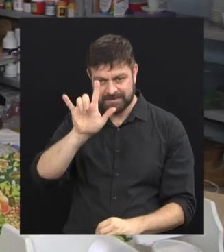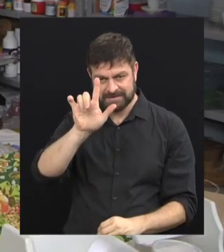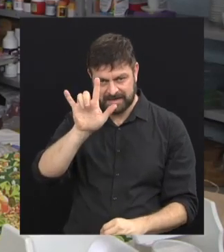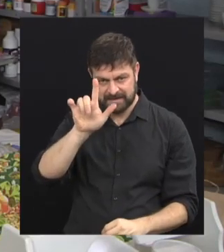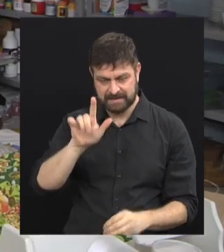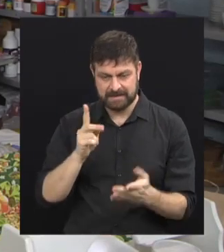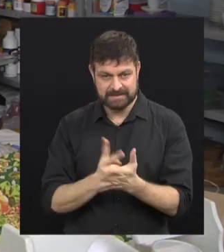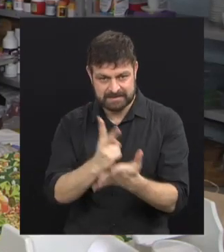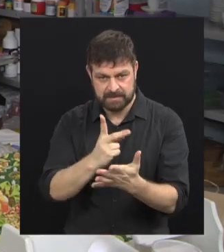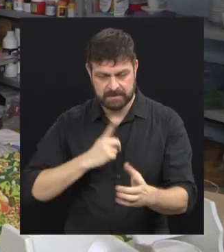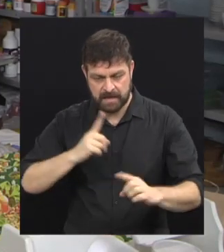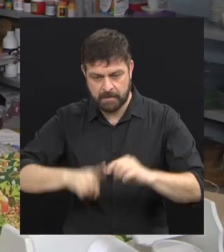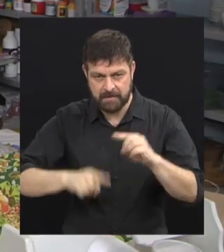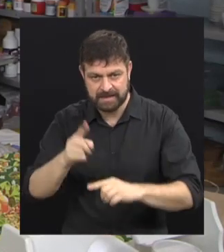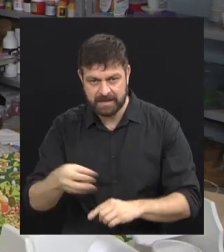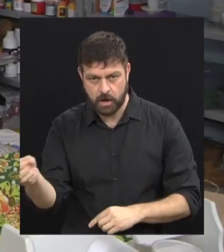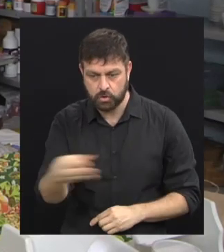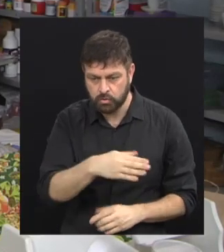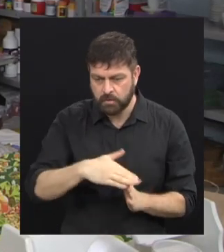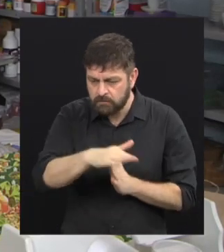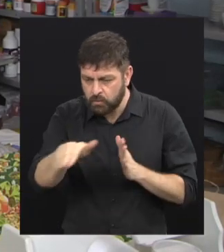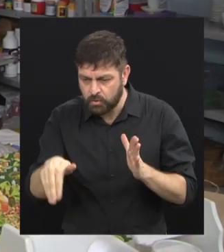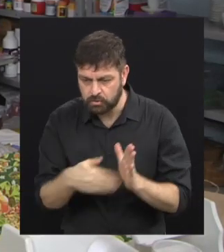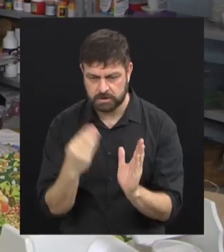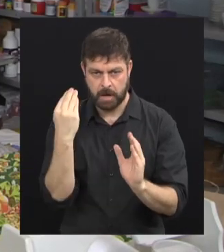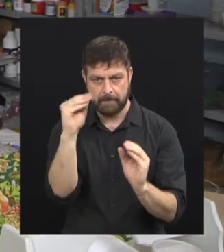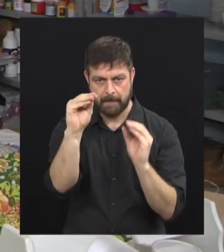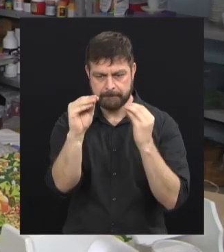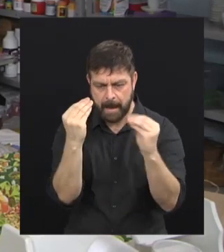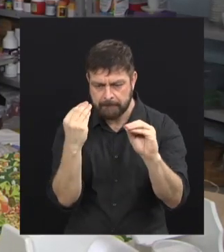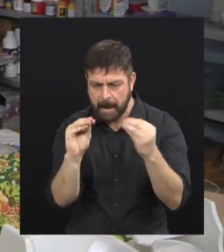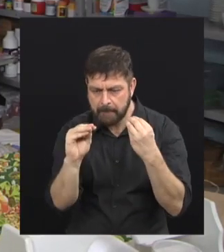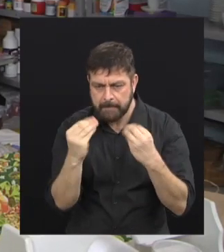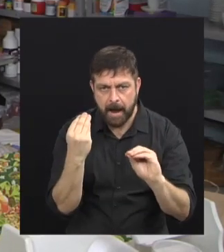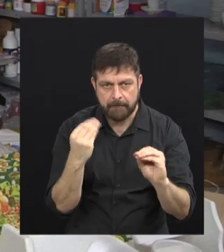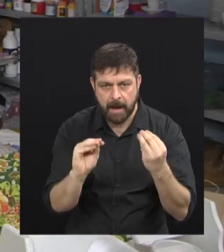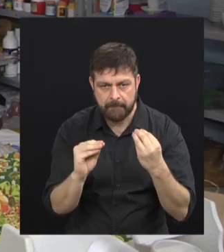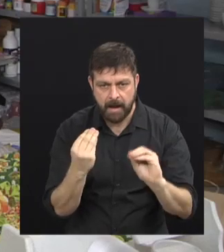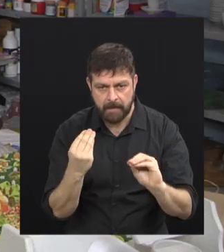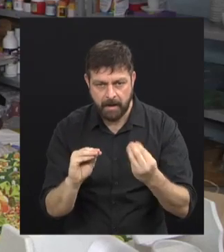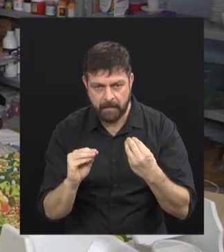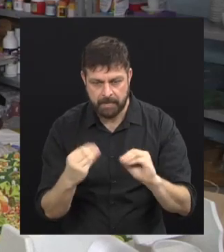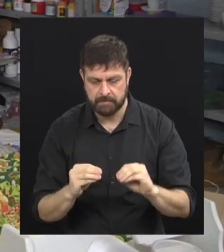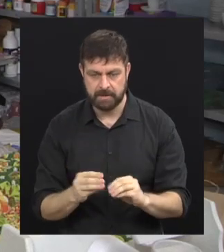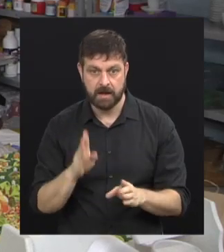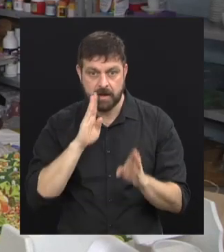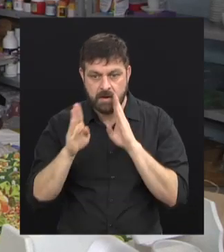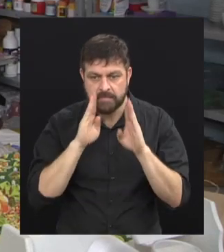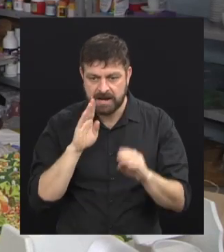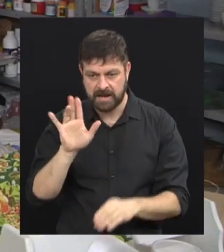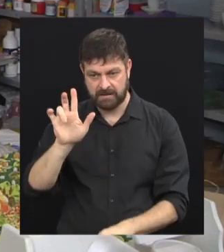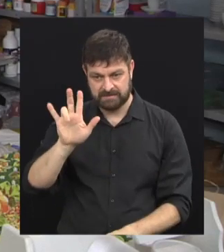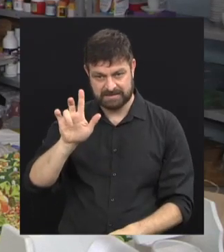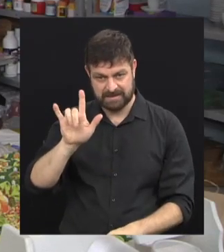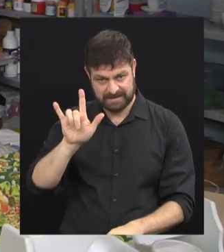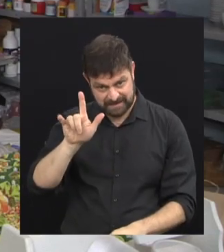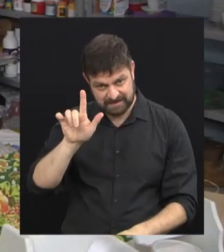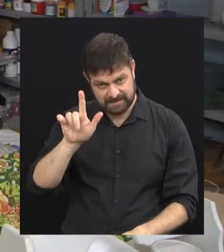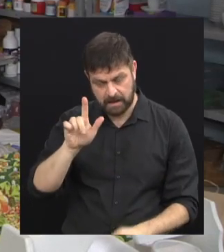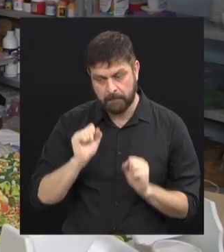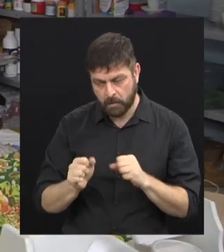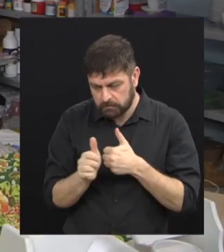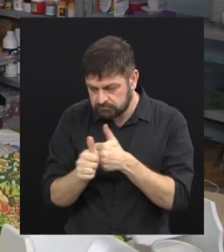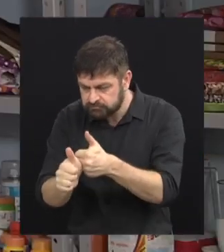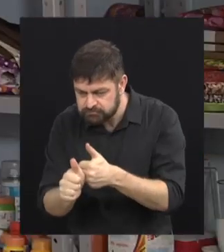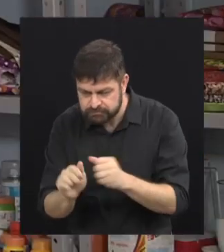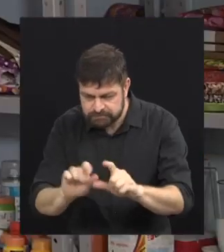renovada. Então, tudo que é novidade que nós temos aqui, a gente já coloca lá na página. Então, as pessoas podem estar acompanhando